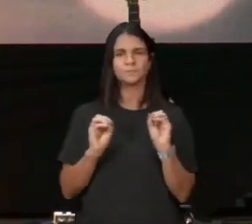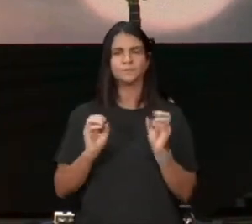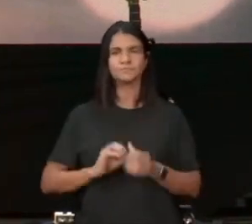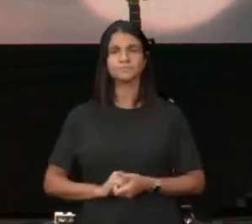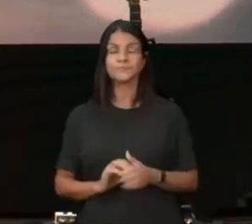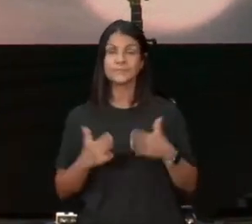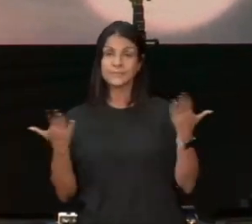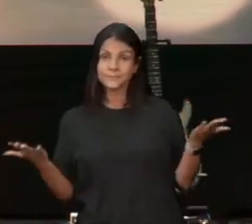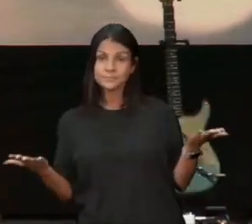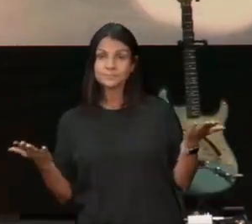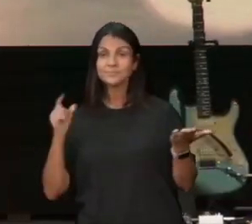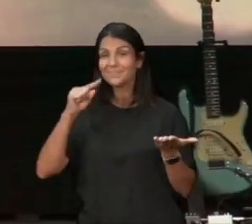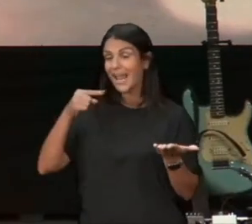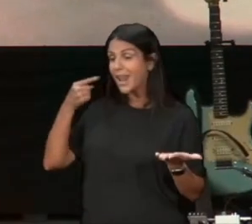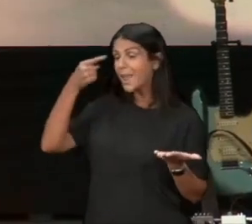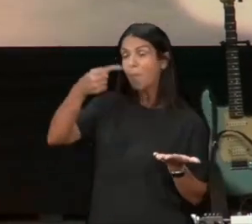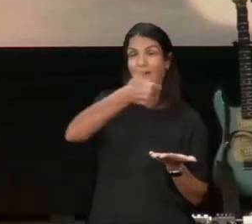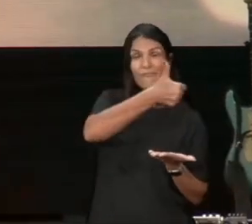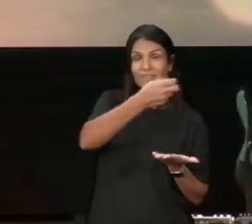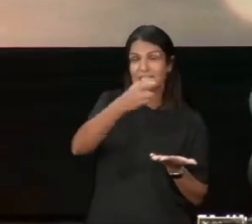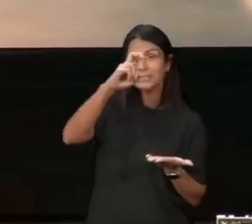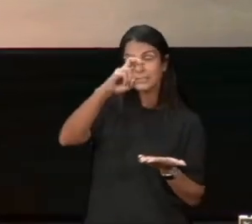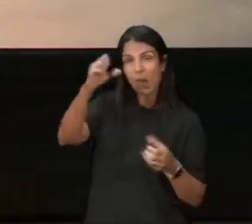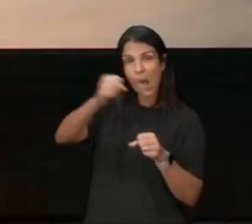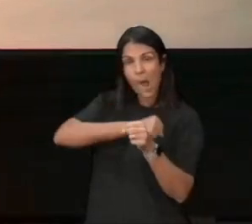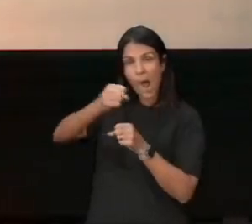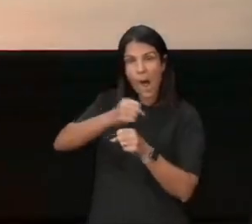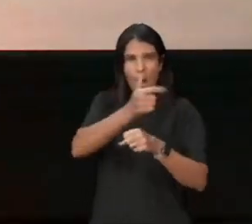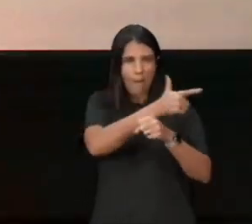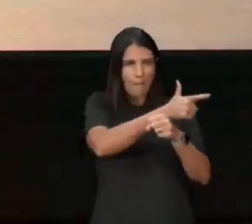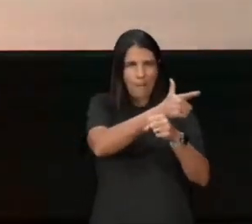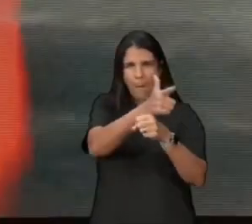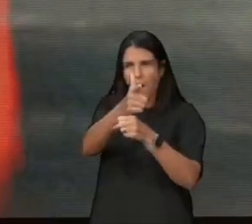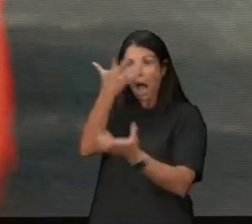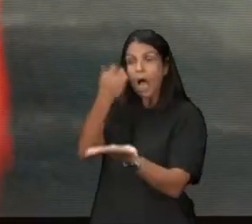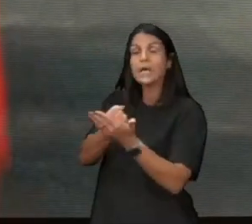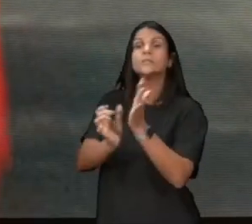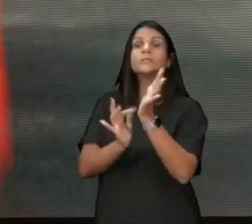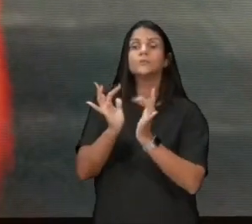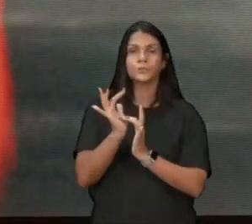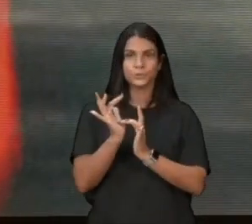e aí, depois de 25 anos, de atirador de elite, da polícia, ele se converteu,